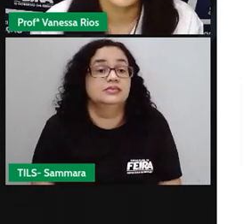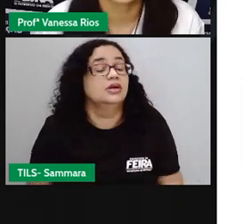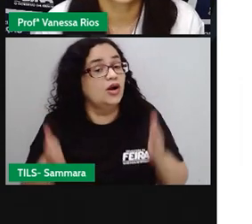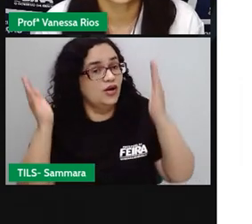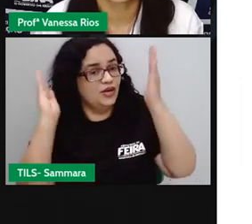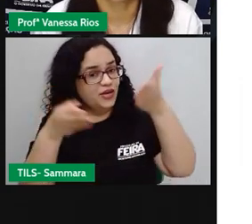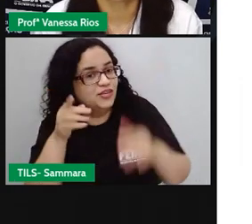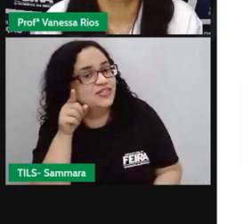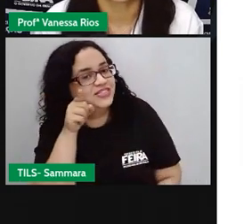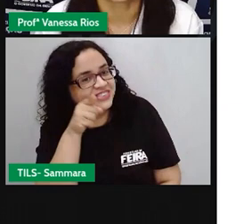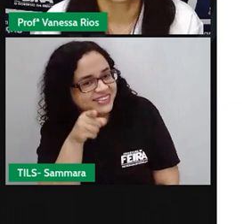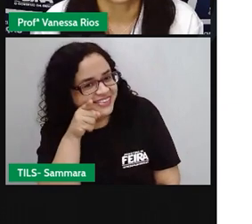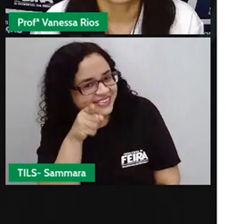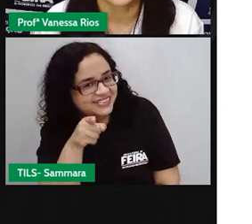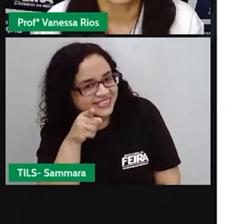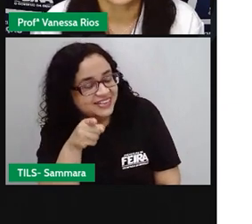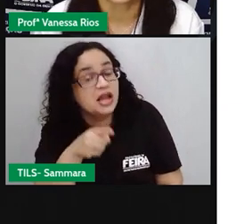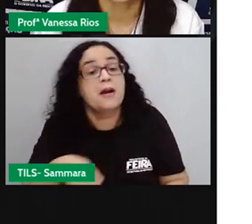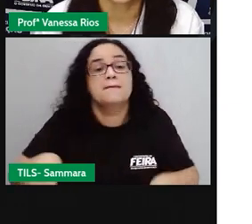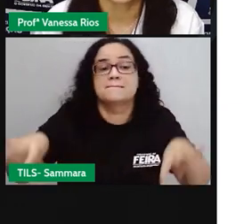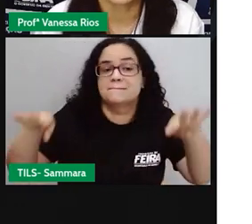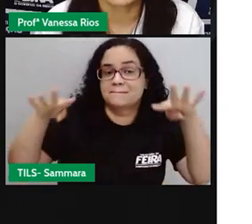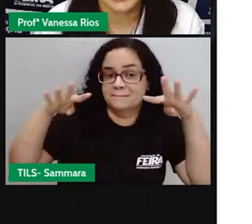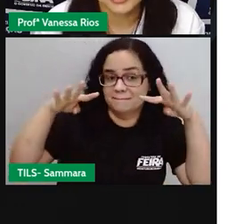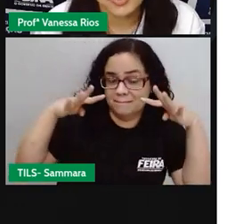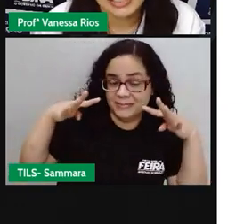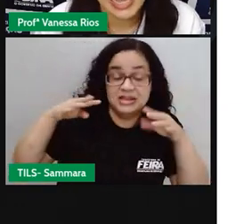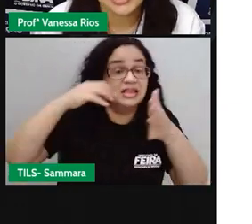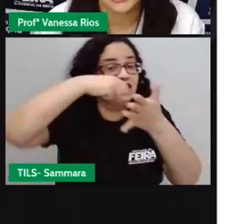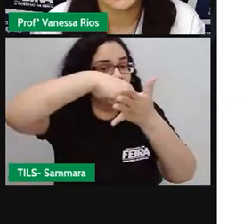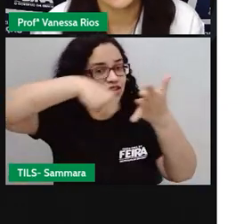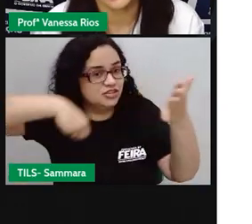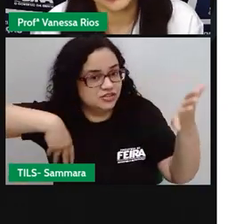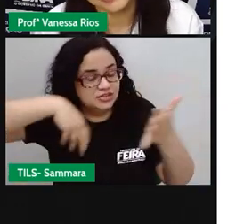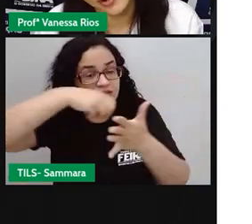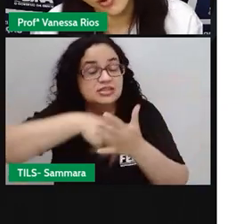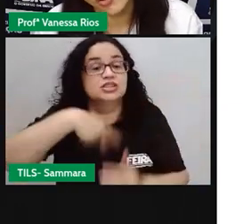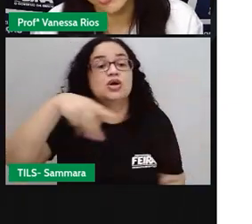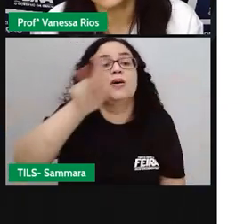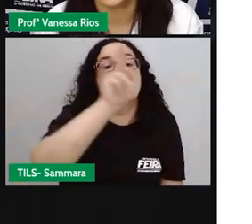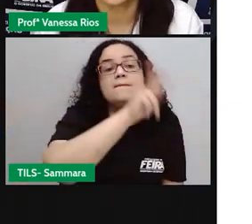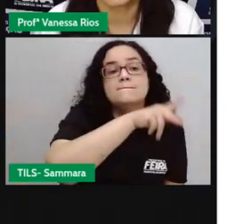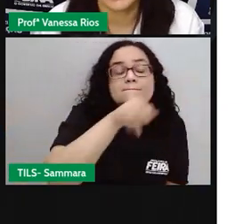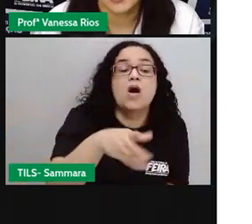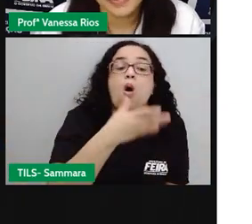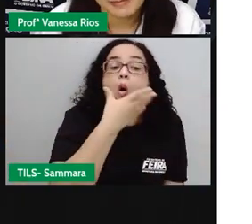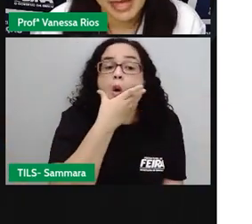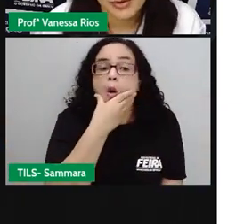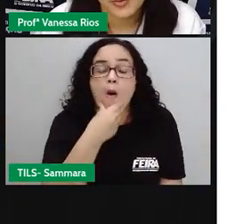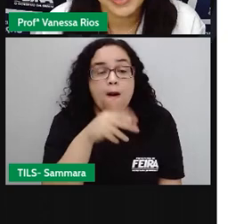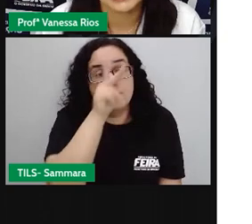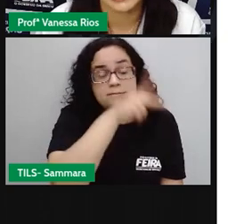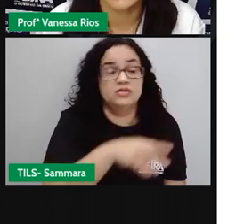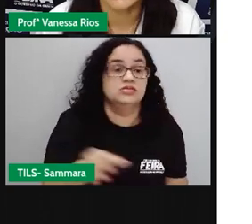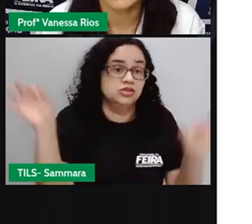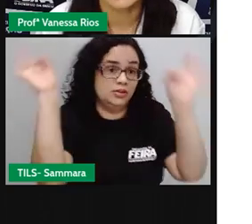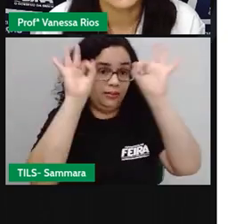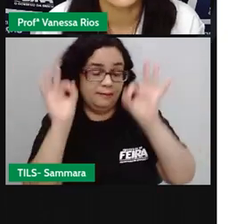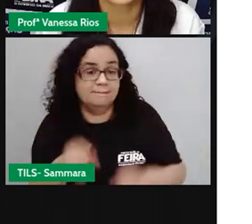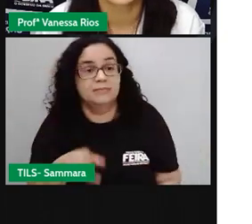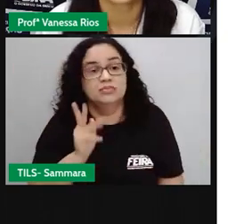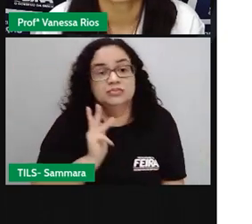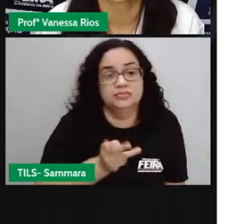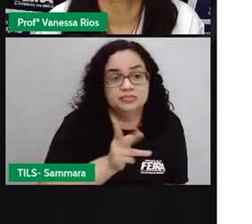e agora é com você preste bastante atenção na atividade que a sua ou seu professor preparou para dar